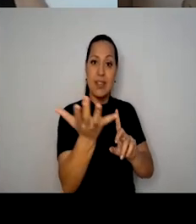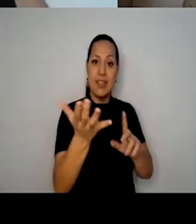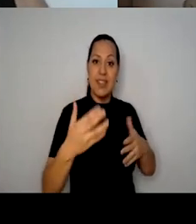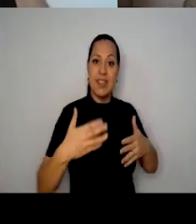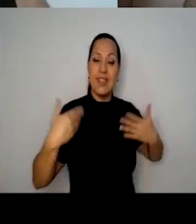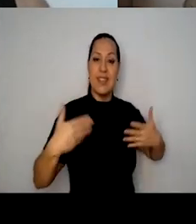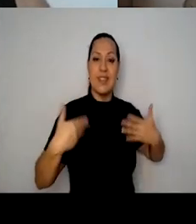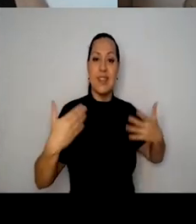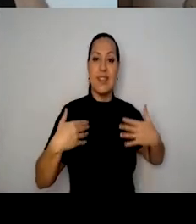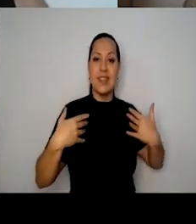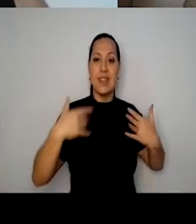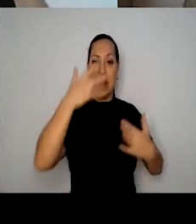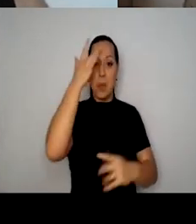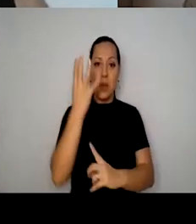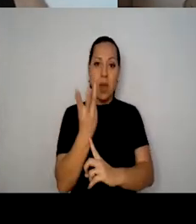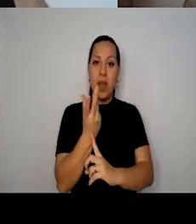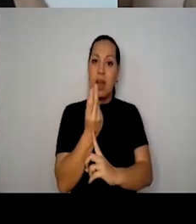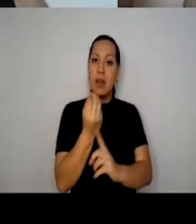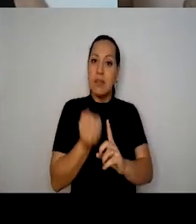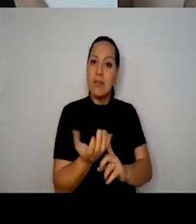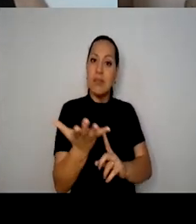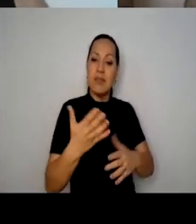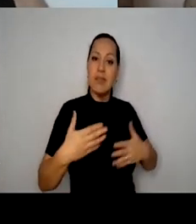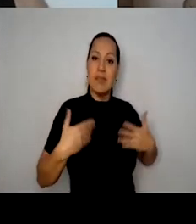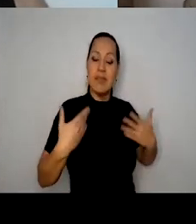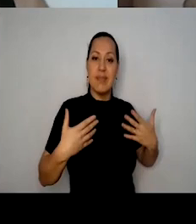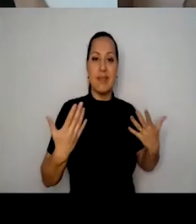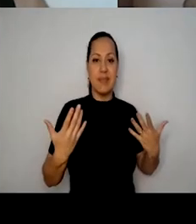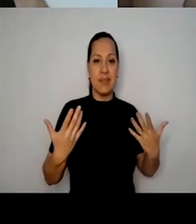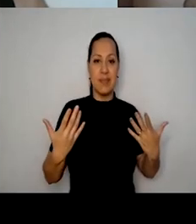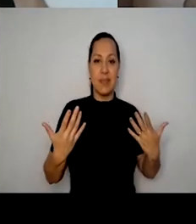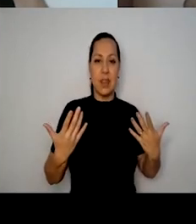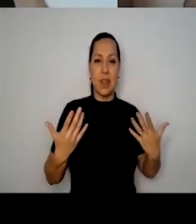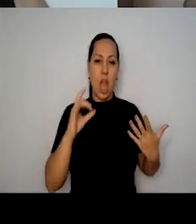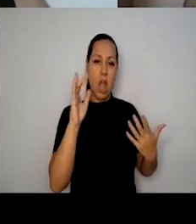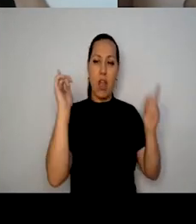artista existe. Não é entretenimento.